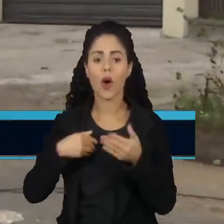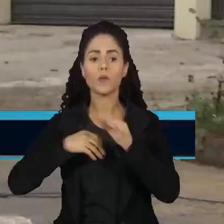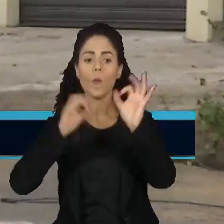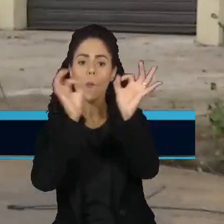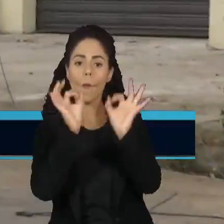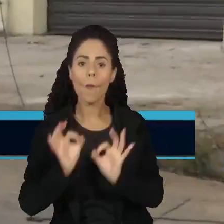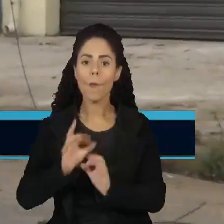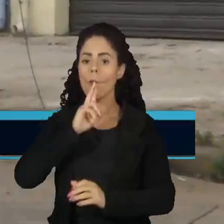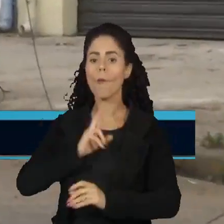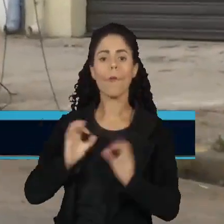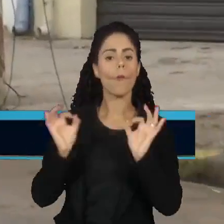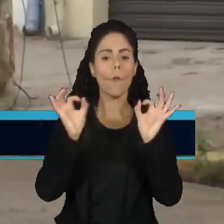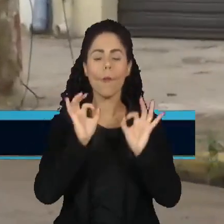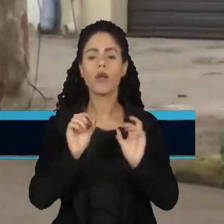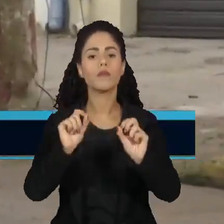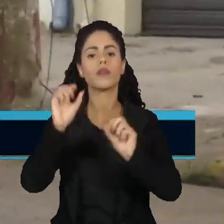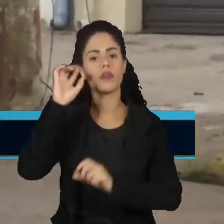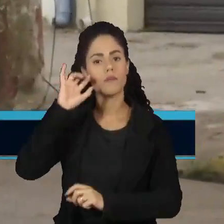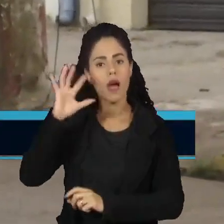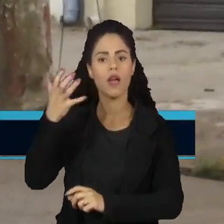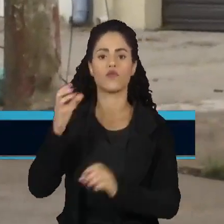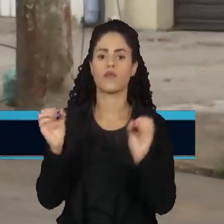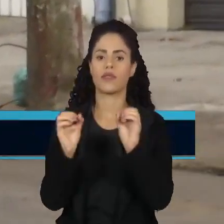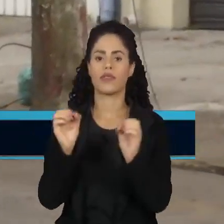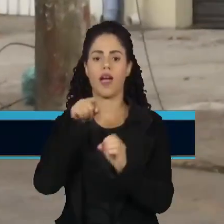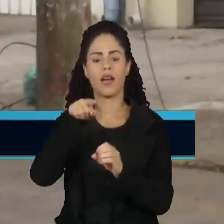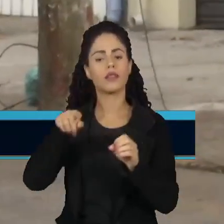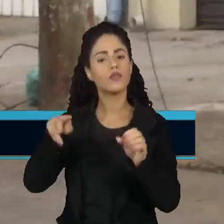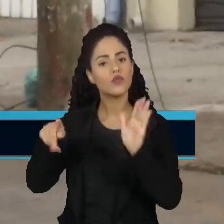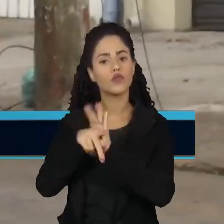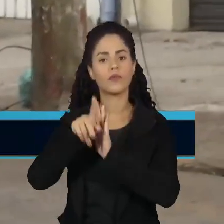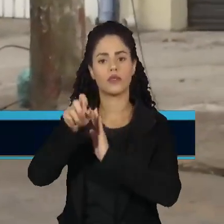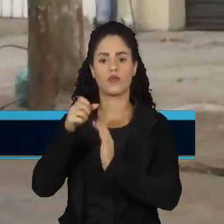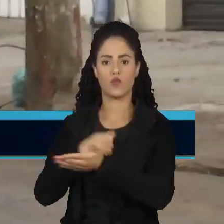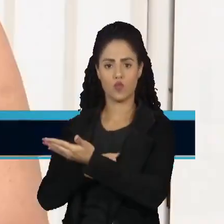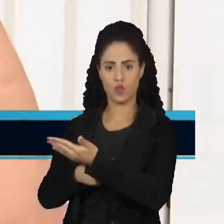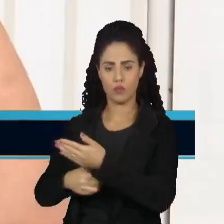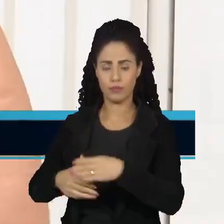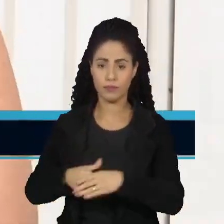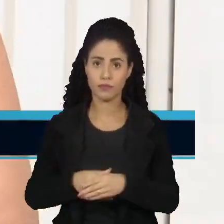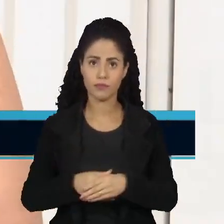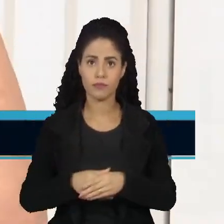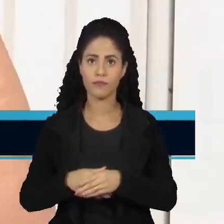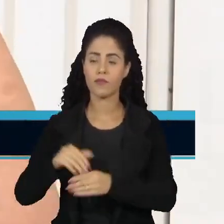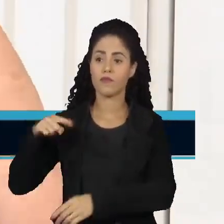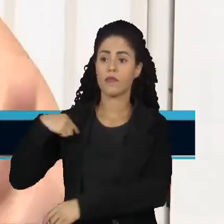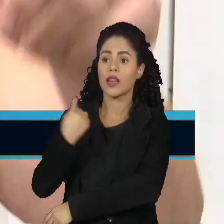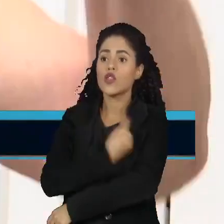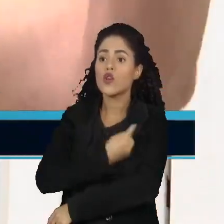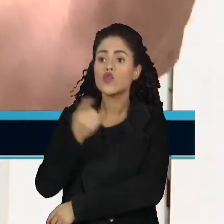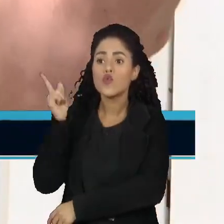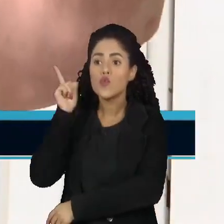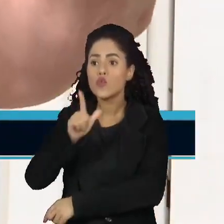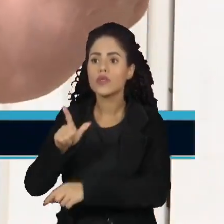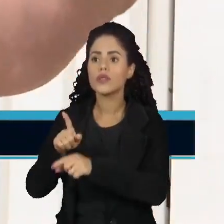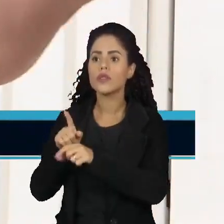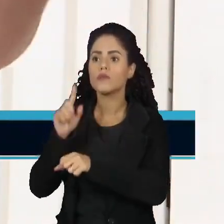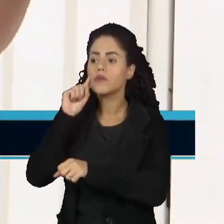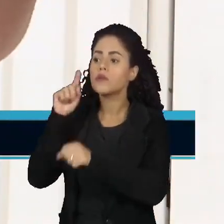ninguém apareceu para reestabelecer o fornecimento de energia. A gente conseguiu parar um caminhão da